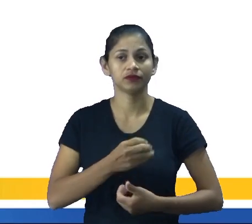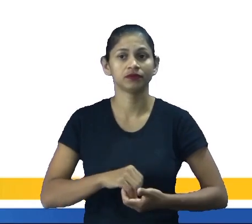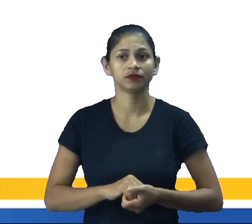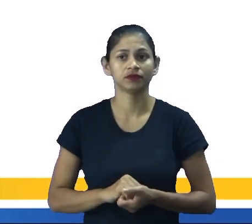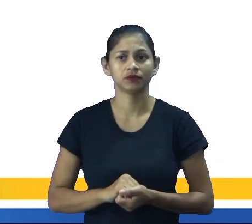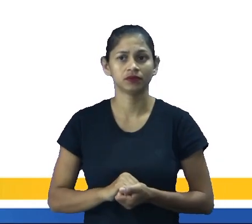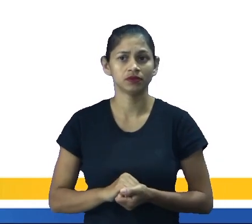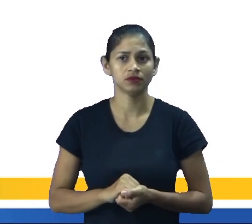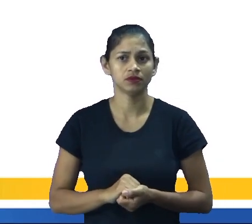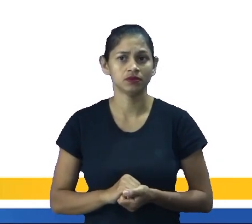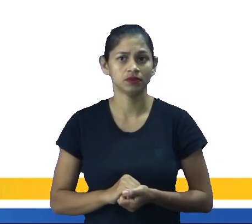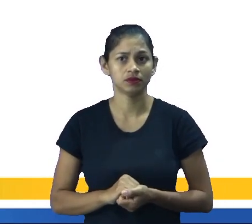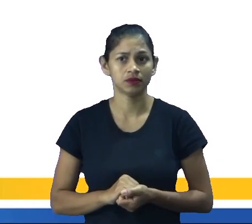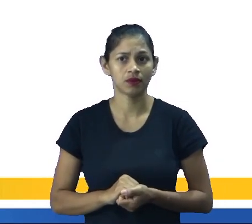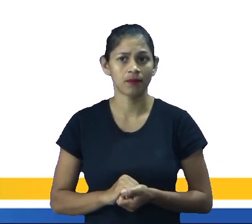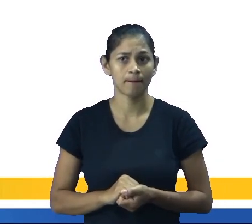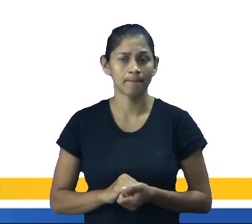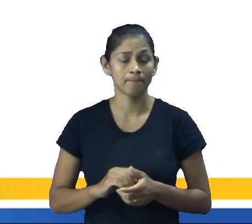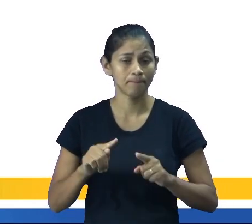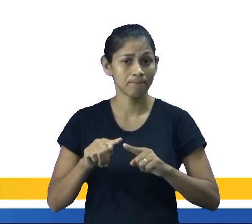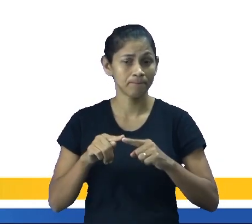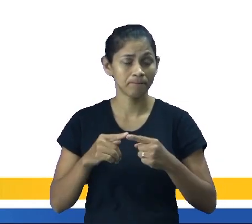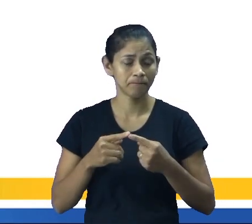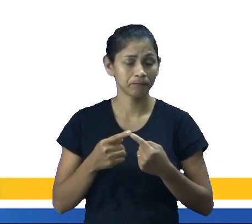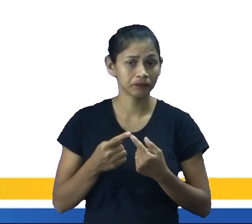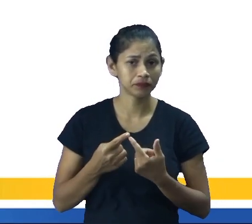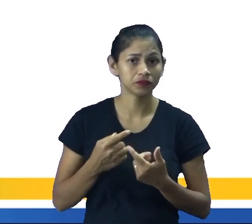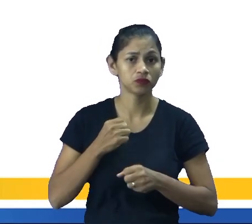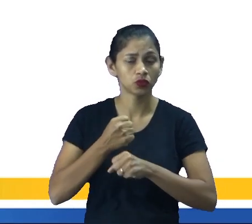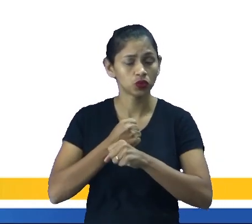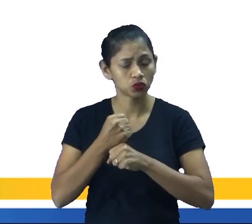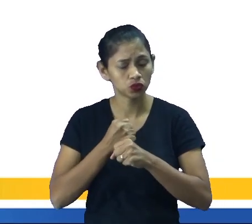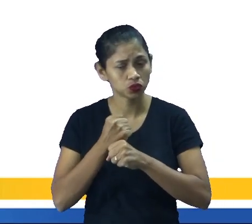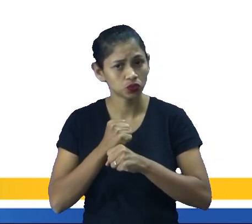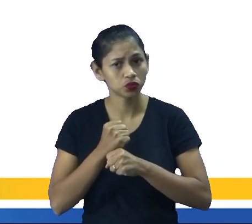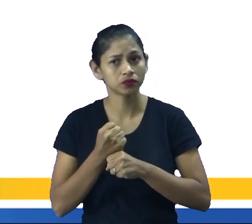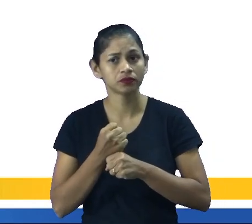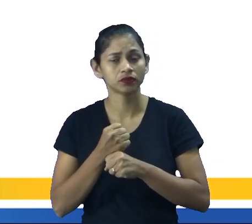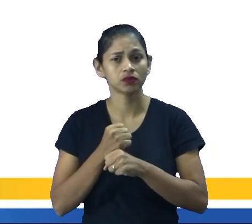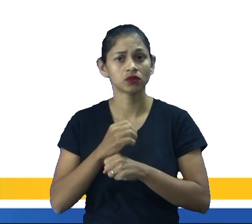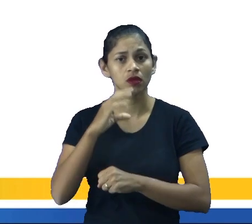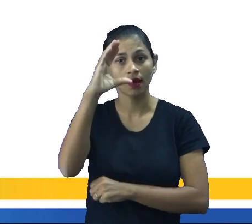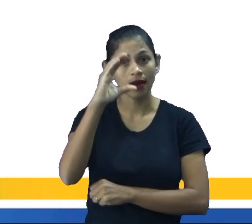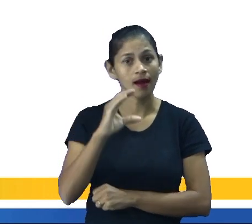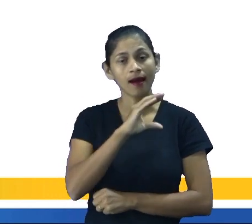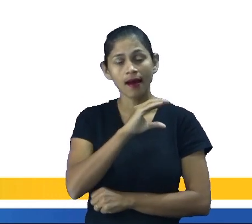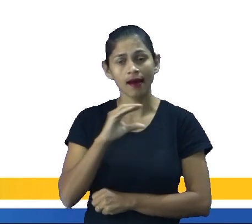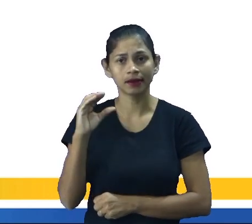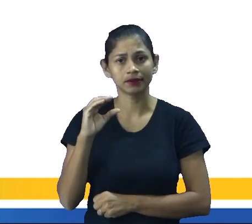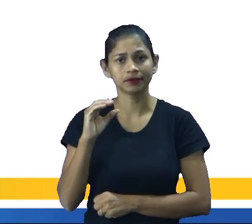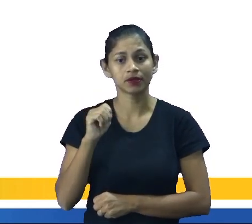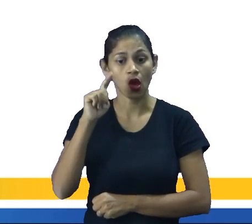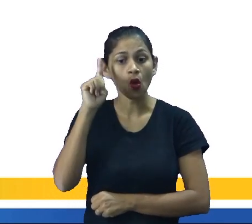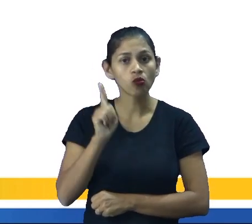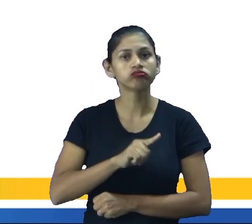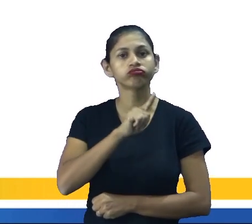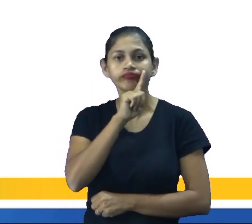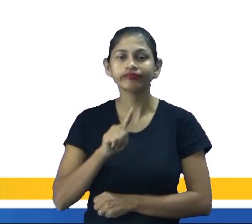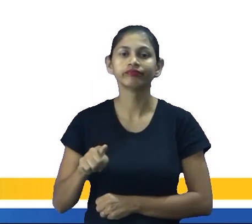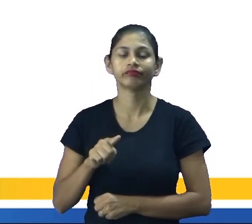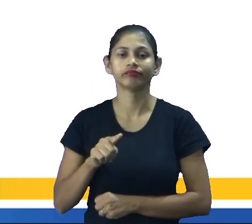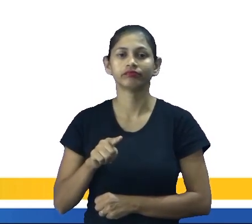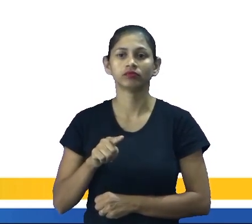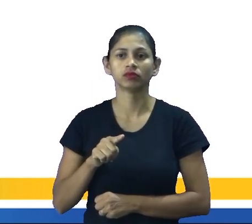desses maus espíritos. Mais tarde, durante a Idade Média, a igreja começou a condenar o